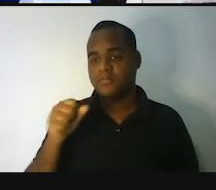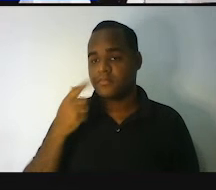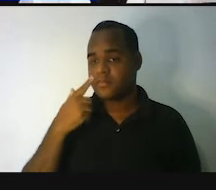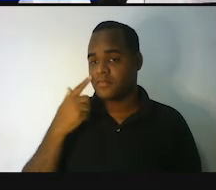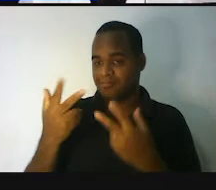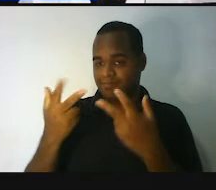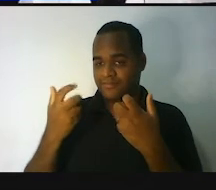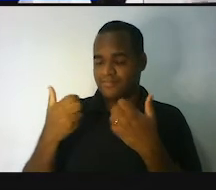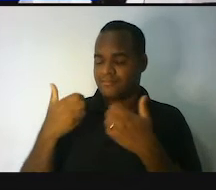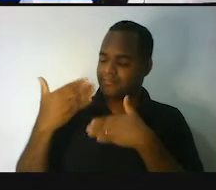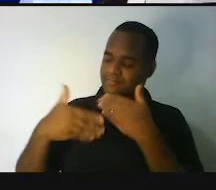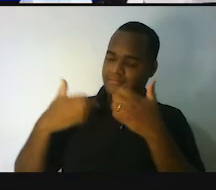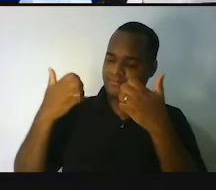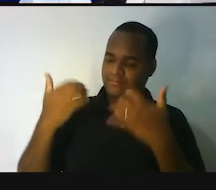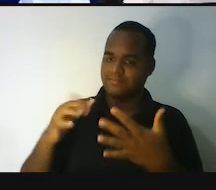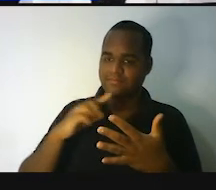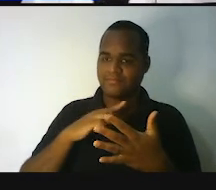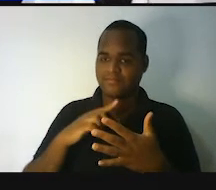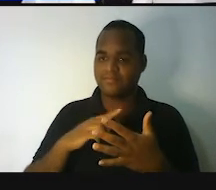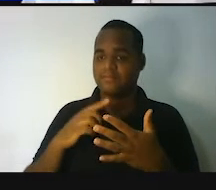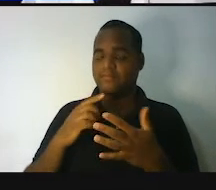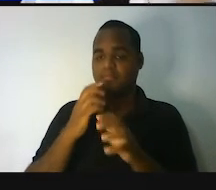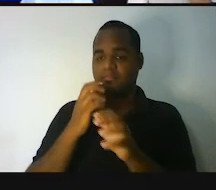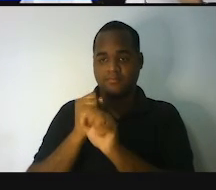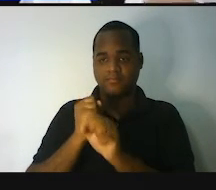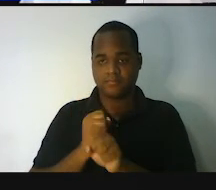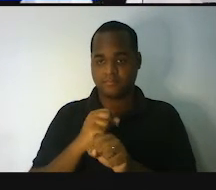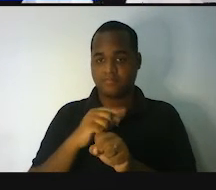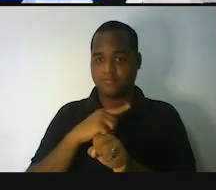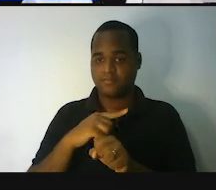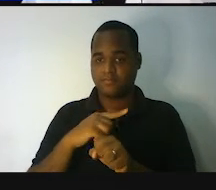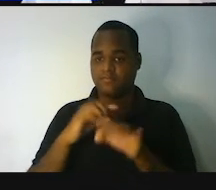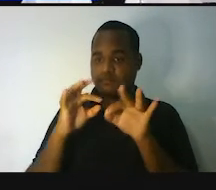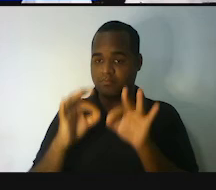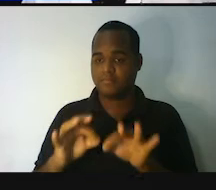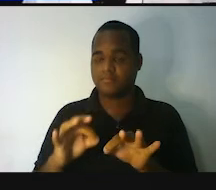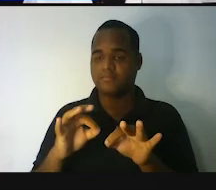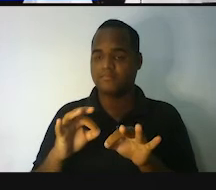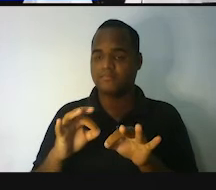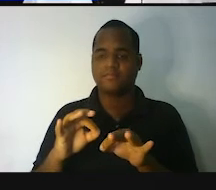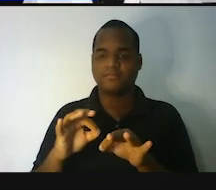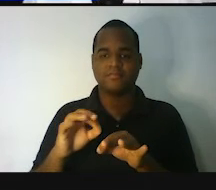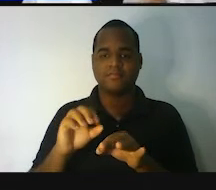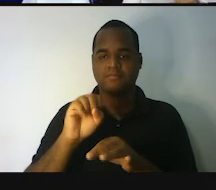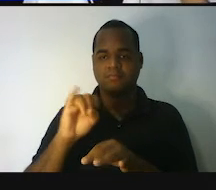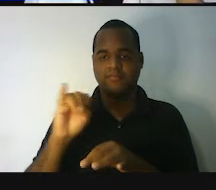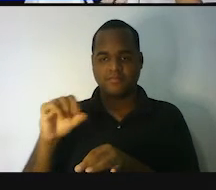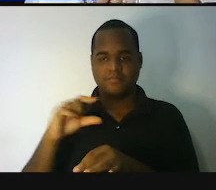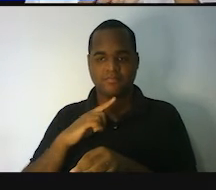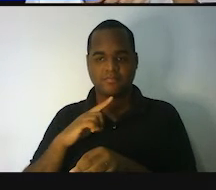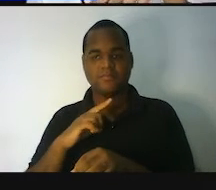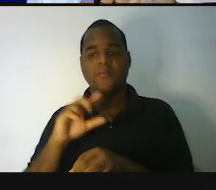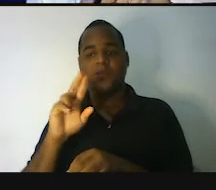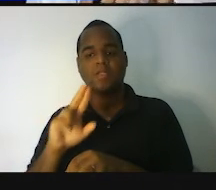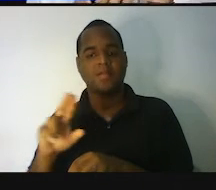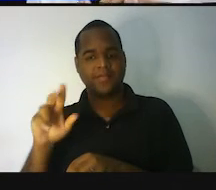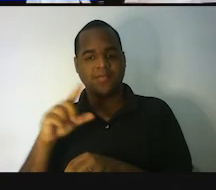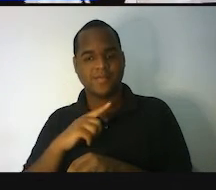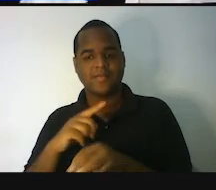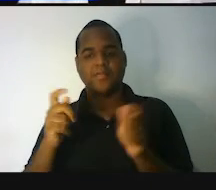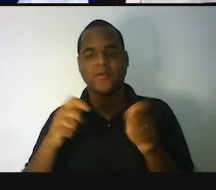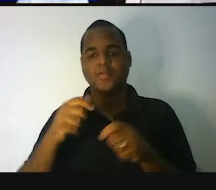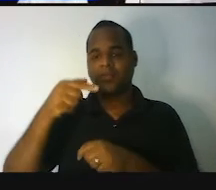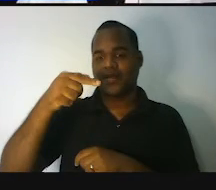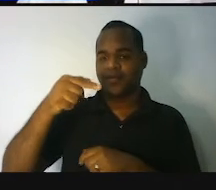medir ou dizer uma quantidade dessa grandeza. Então, o Sistema Internacional de Unidades dividiu as medidas em